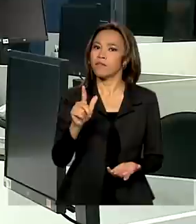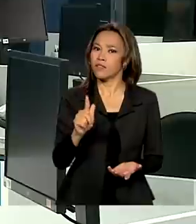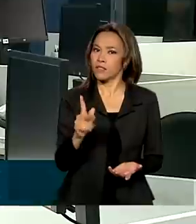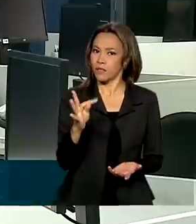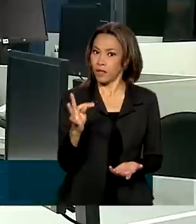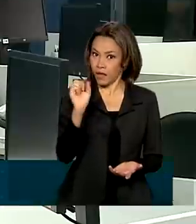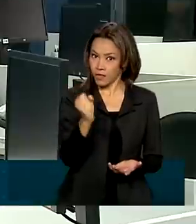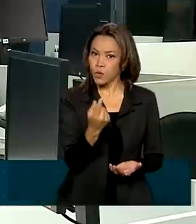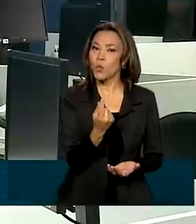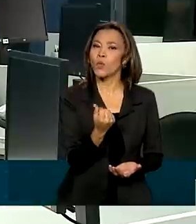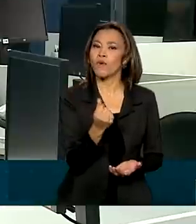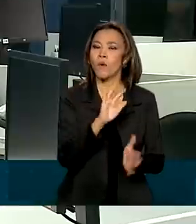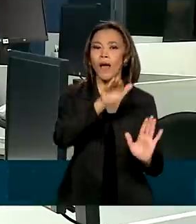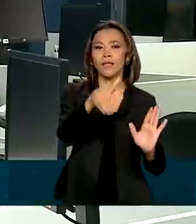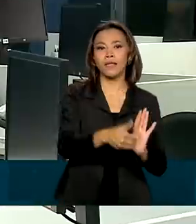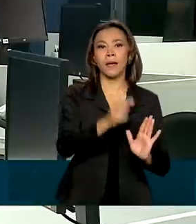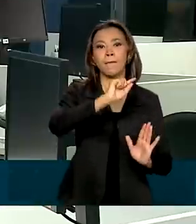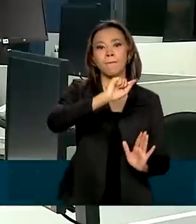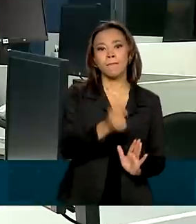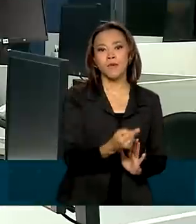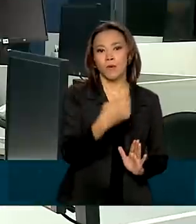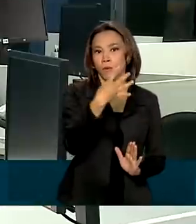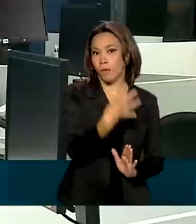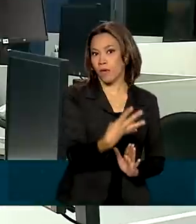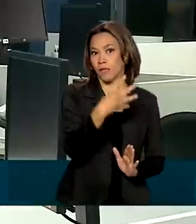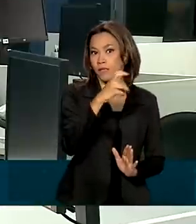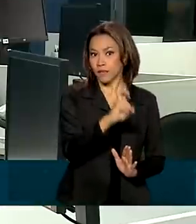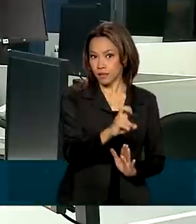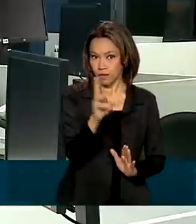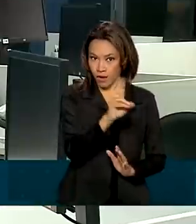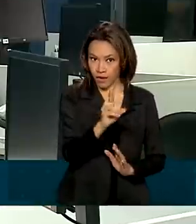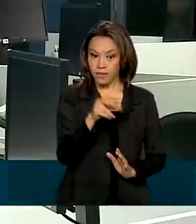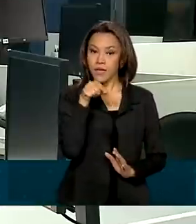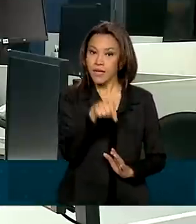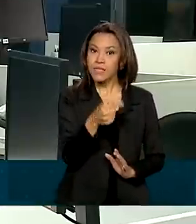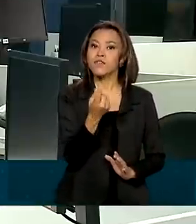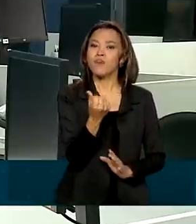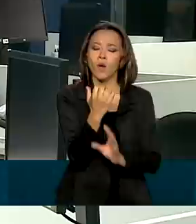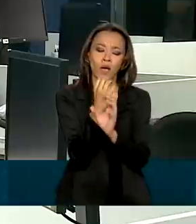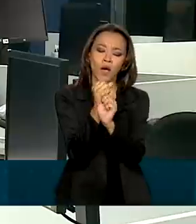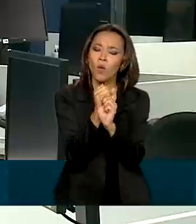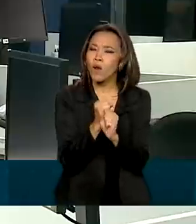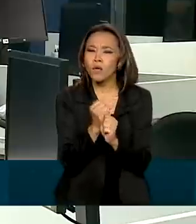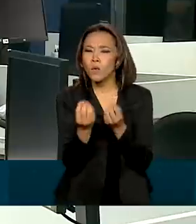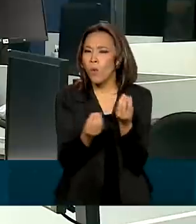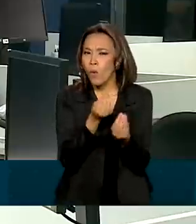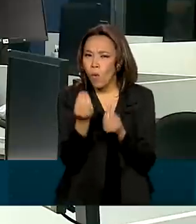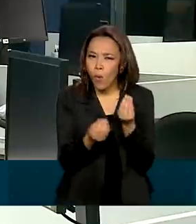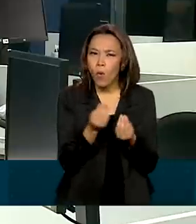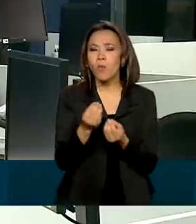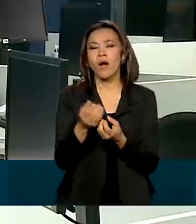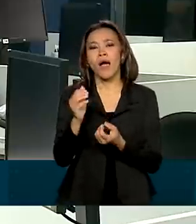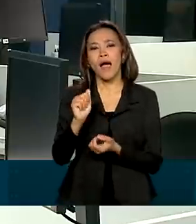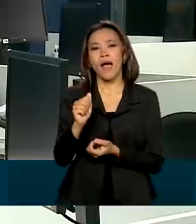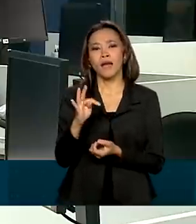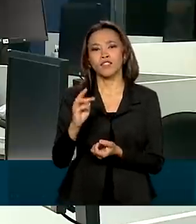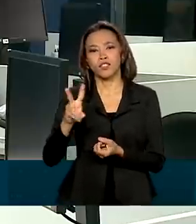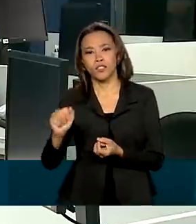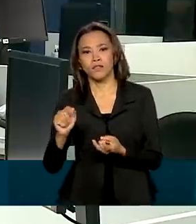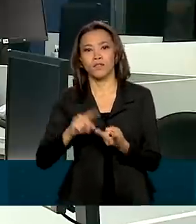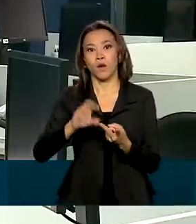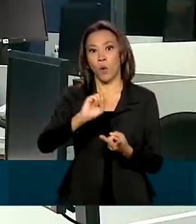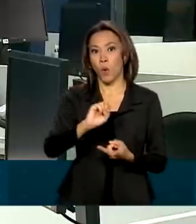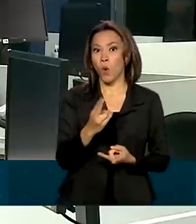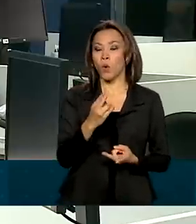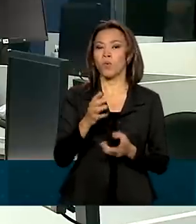O valor do saque é de até 1.045 reais. Esse valor é calculado de acordo com a soma das contas ativas ou inativas